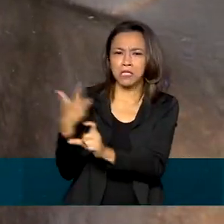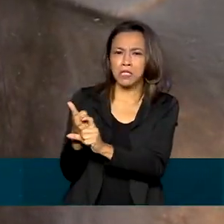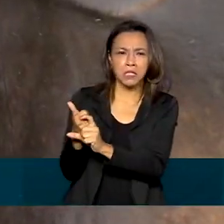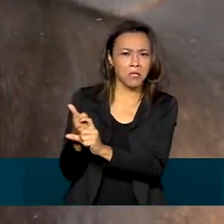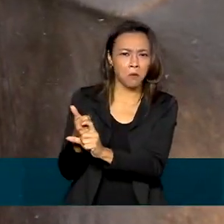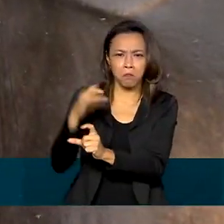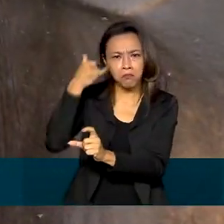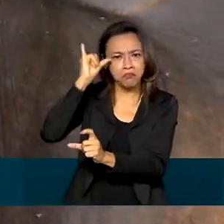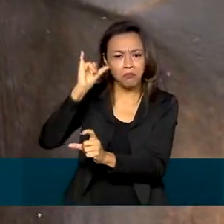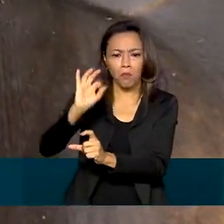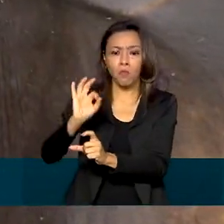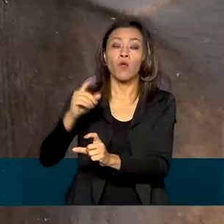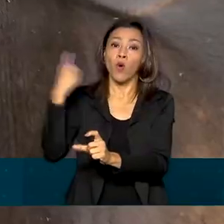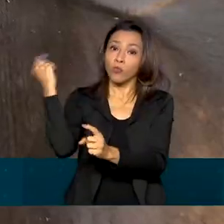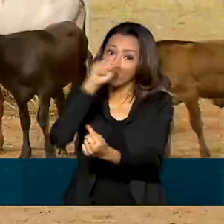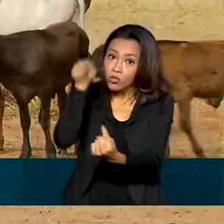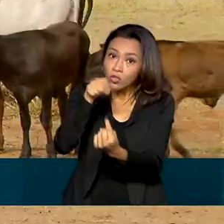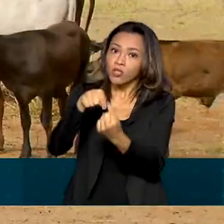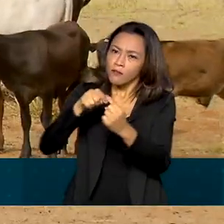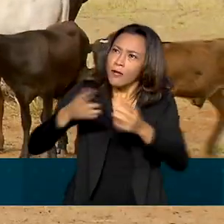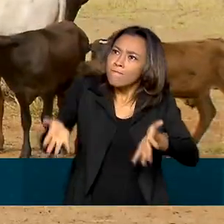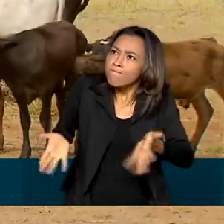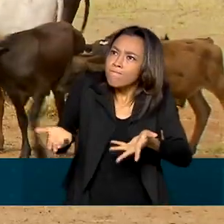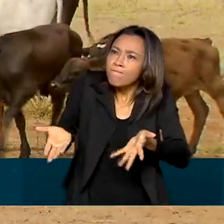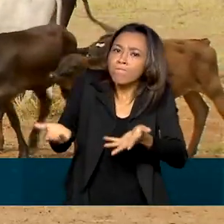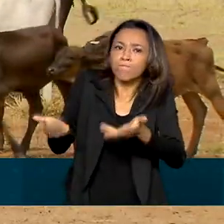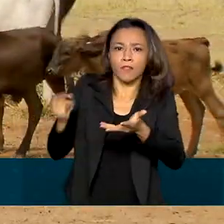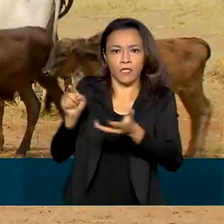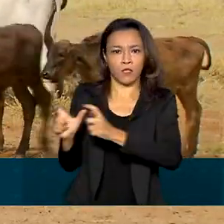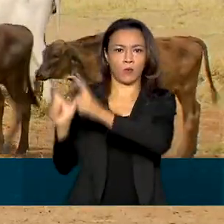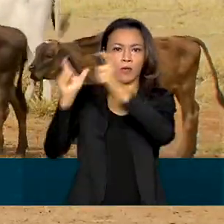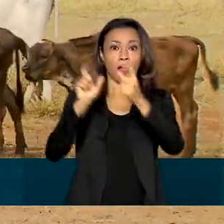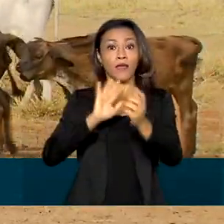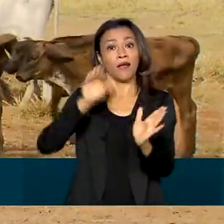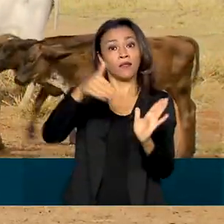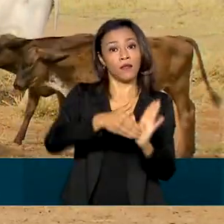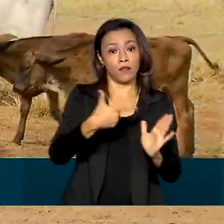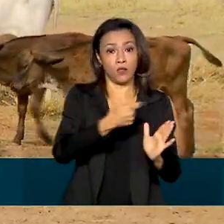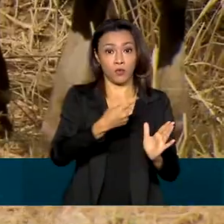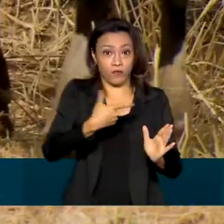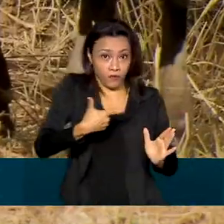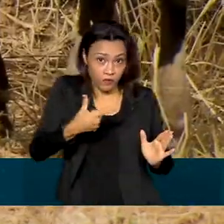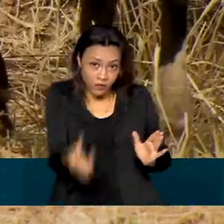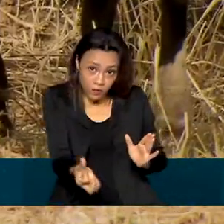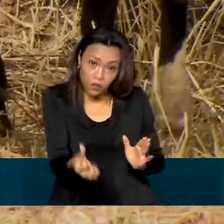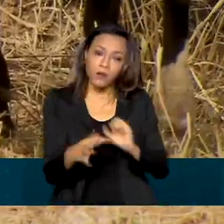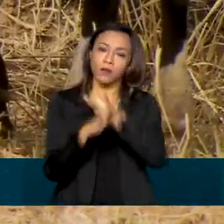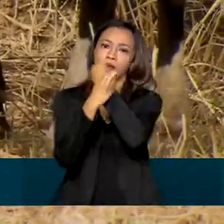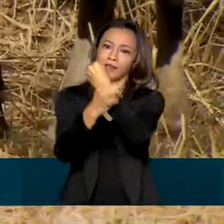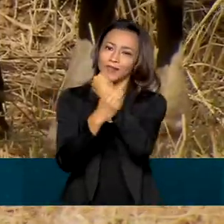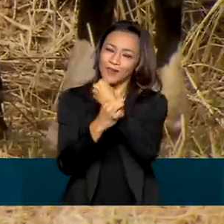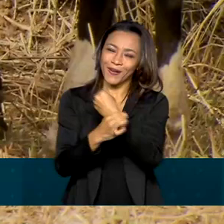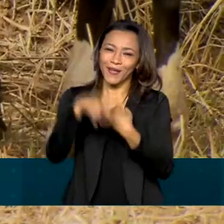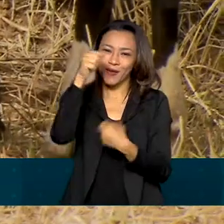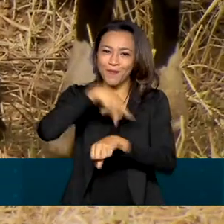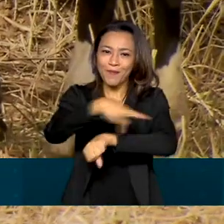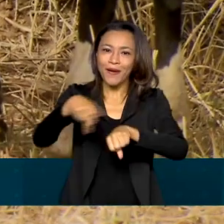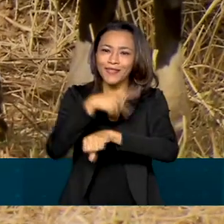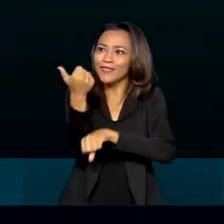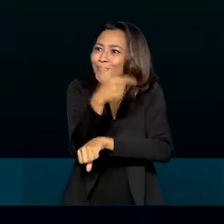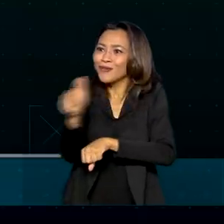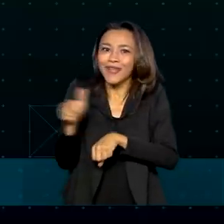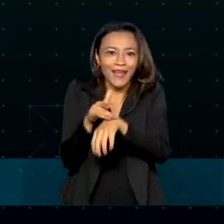A meta é reforçar a imunização nesses locais e até 2026 garantir o status de país livre da febre